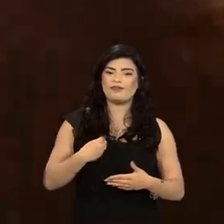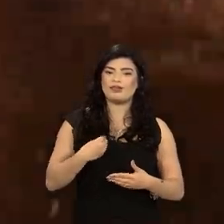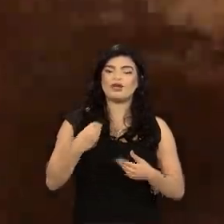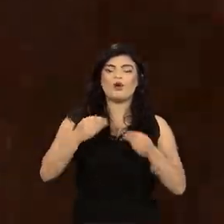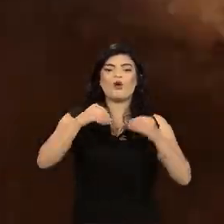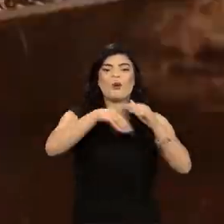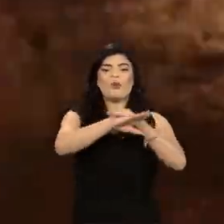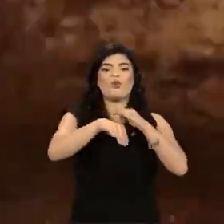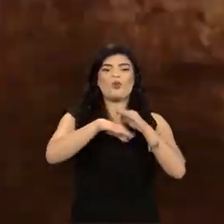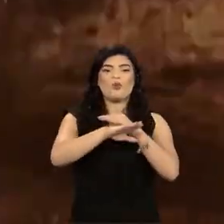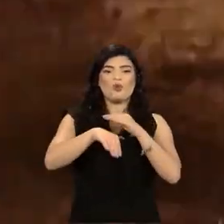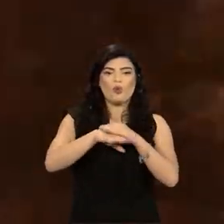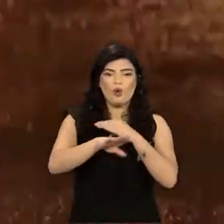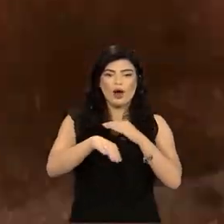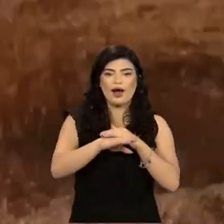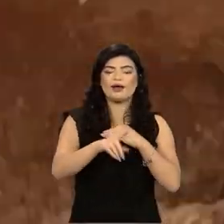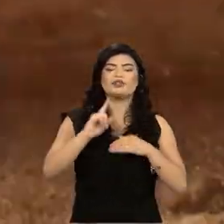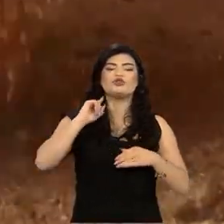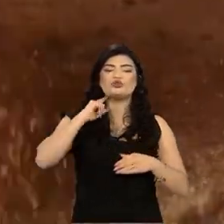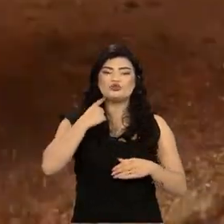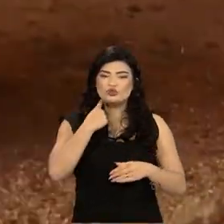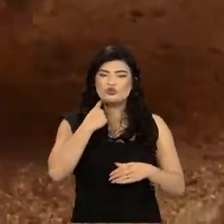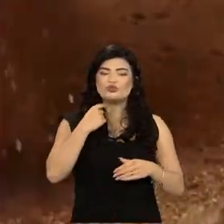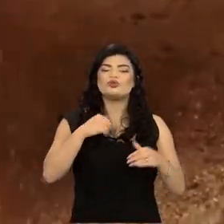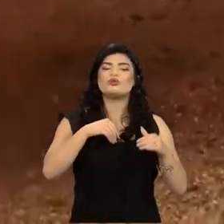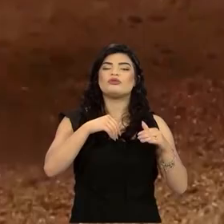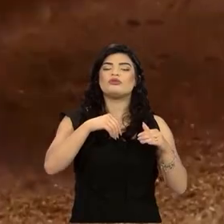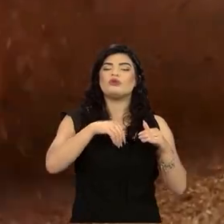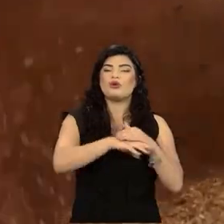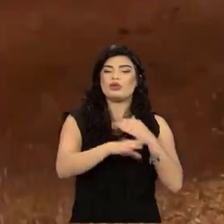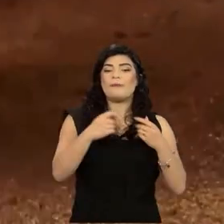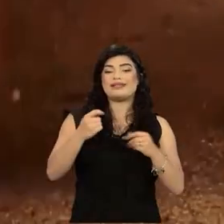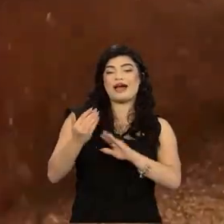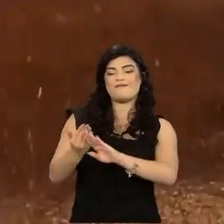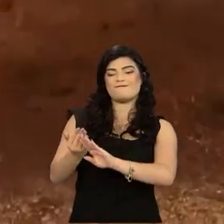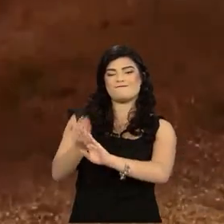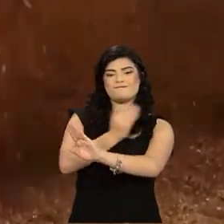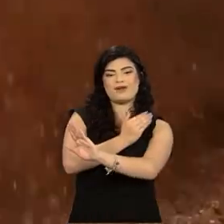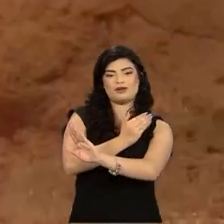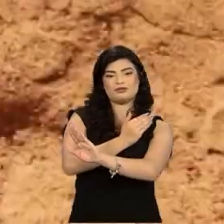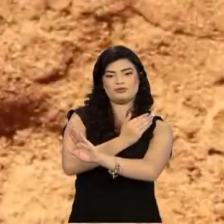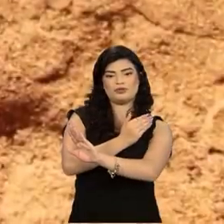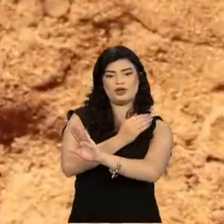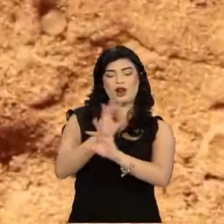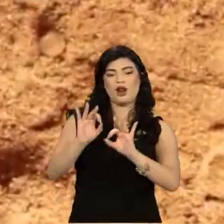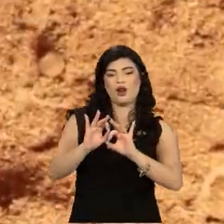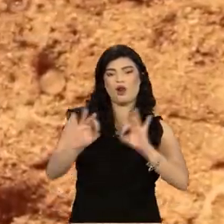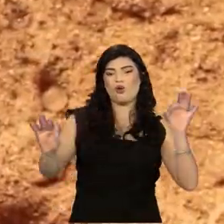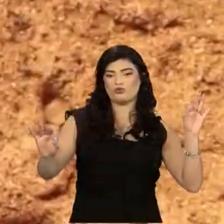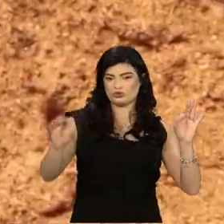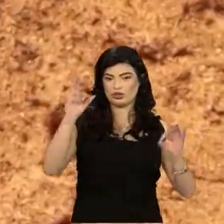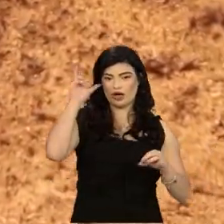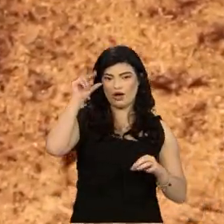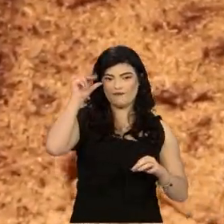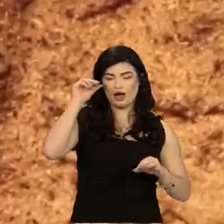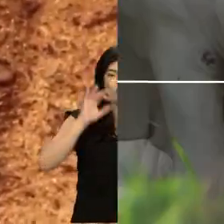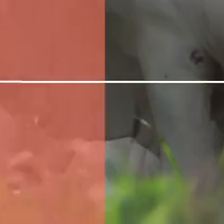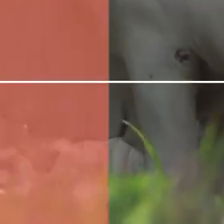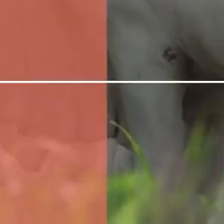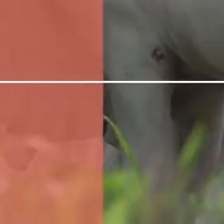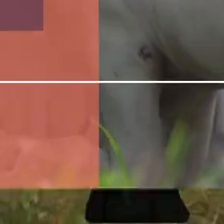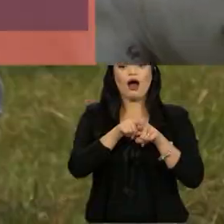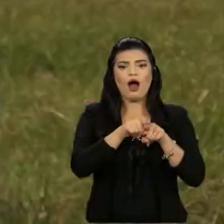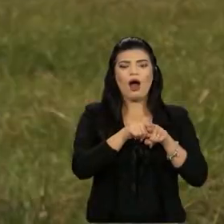armazenando essa esterqueira? Então o ideal é que a gente afaste ela de perto dos cavalos, mantém ela longe dos